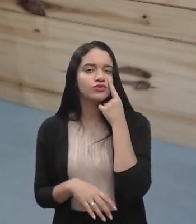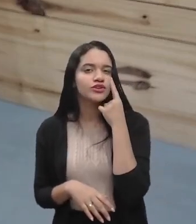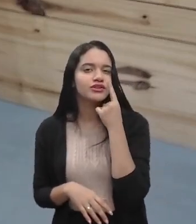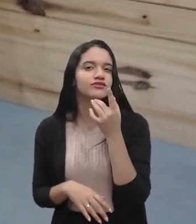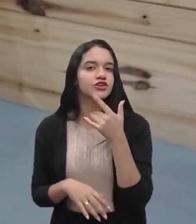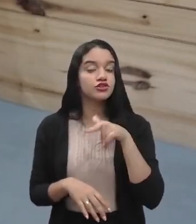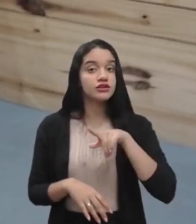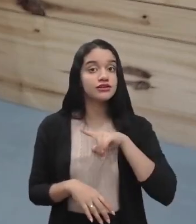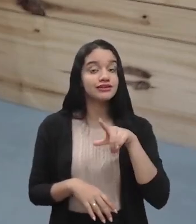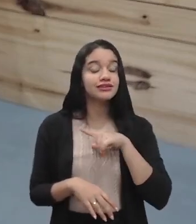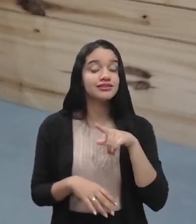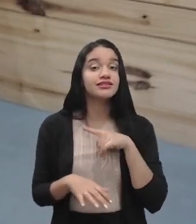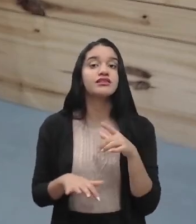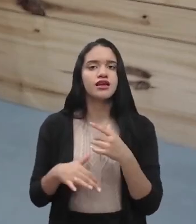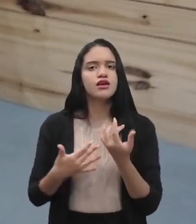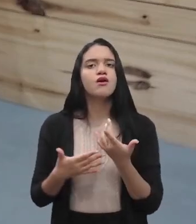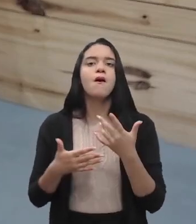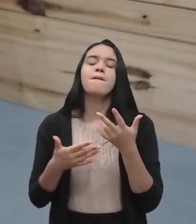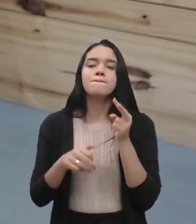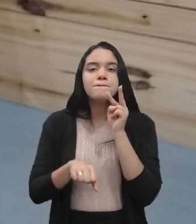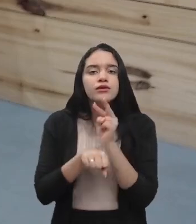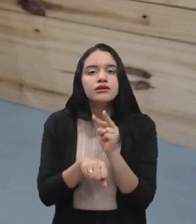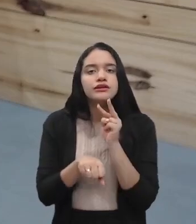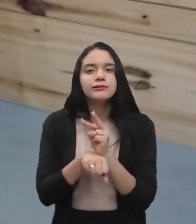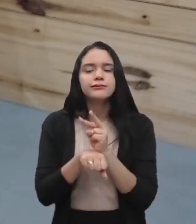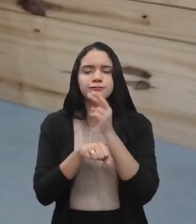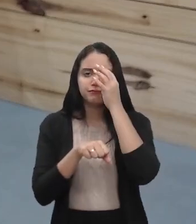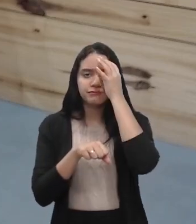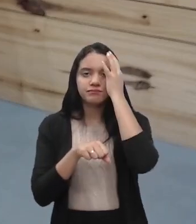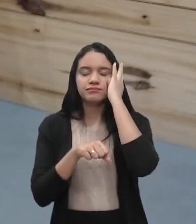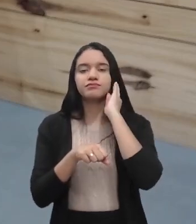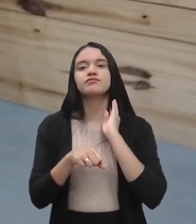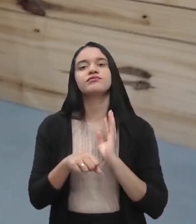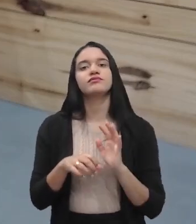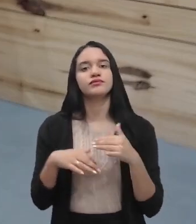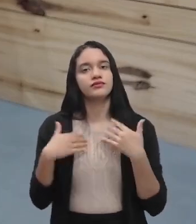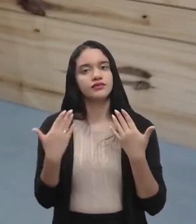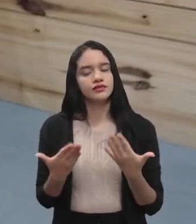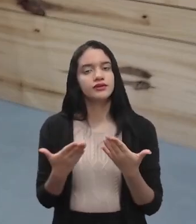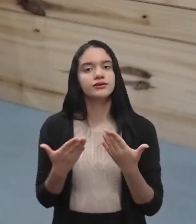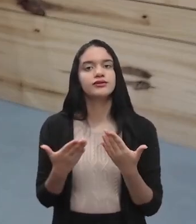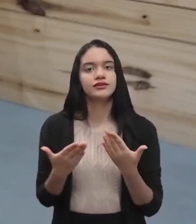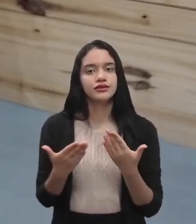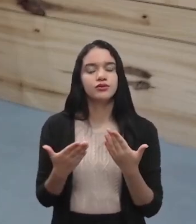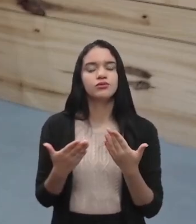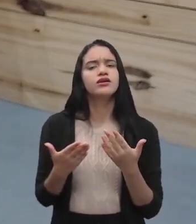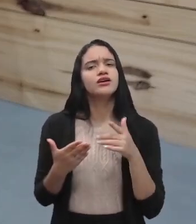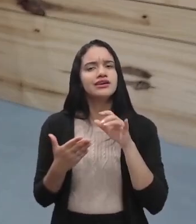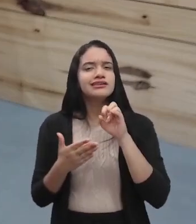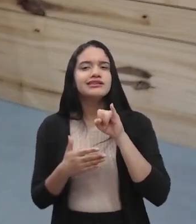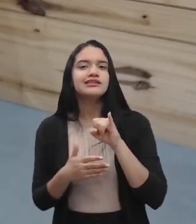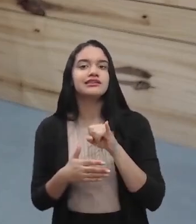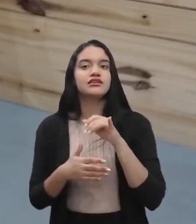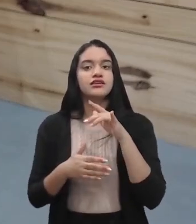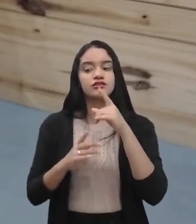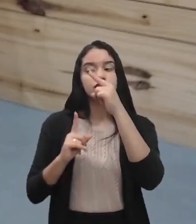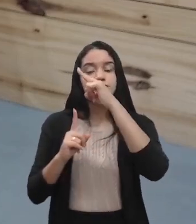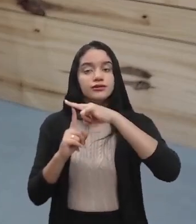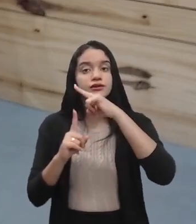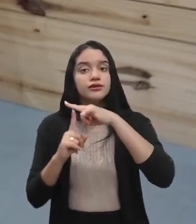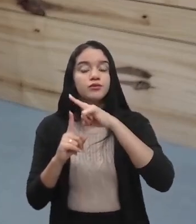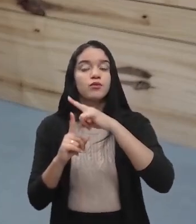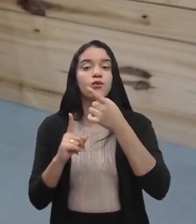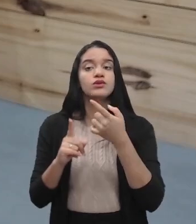tem um dispositivo de proteção, tem a medida ali, né, e mesmo assim, se esse tipo de dispositivo de